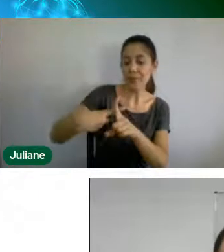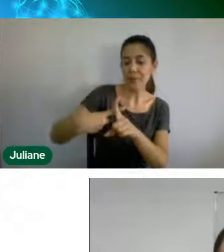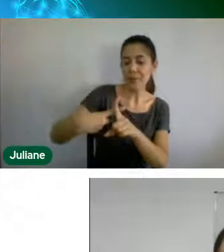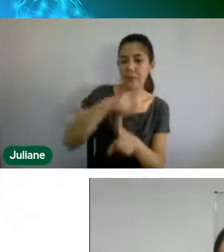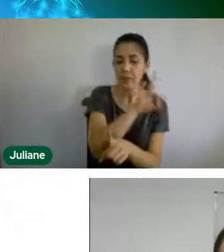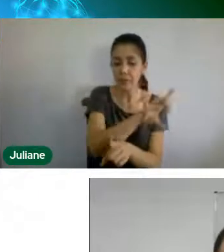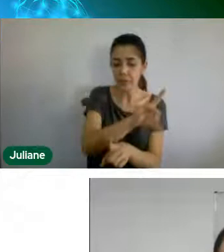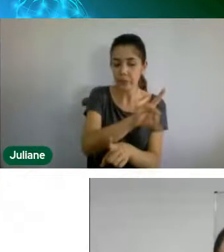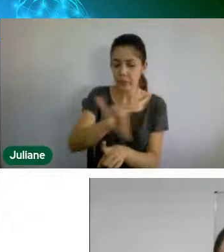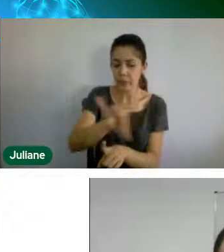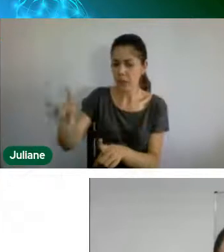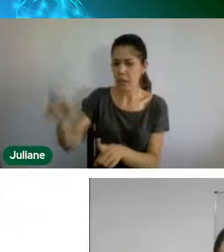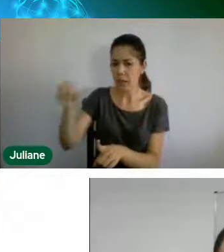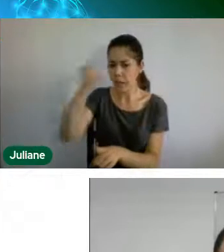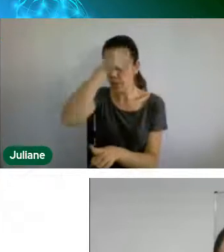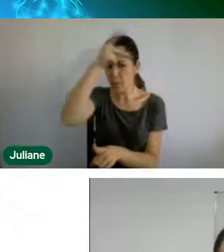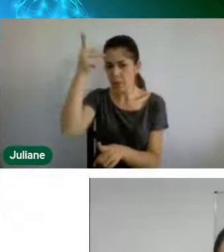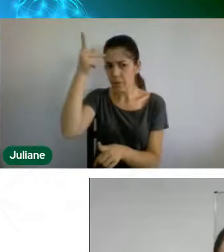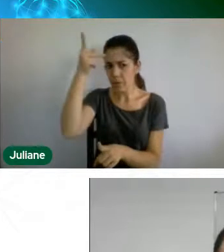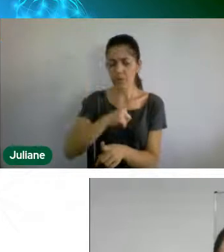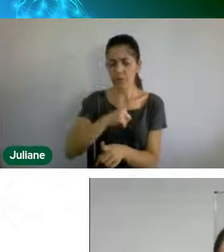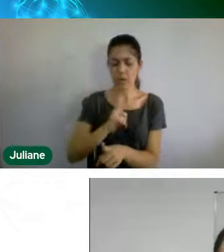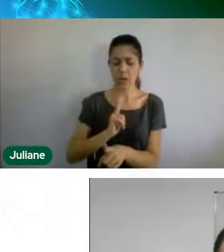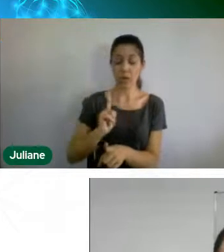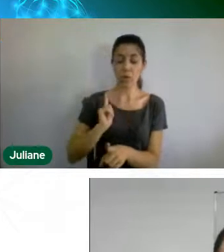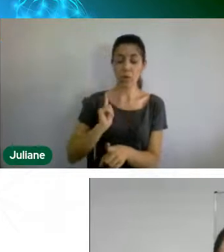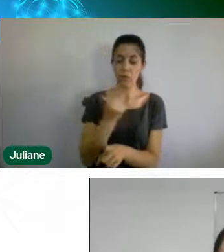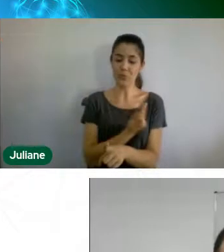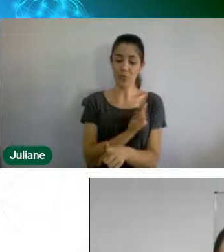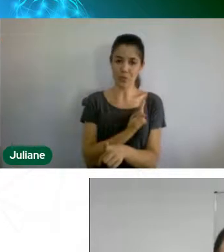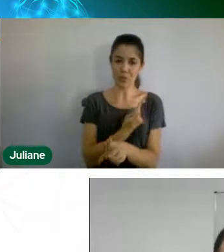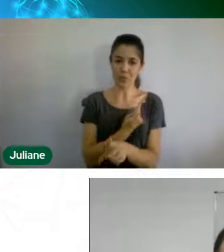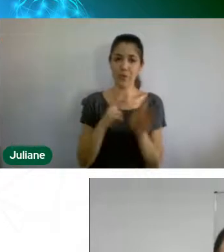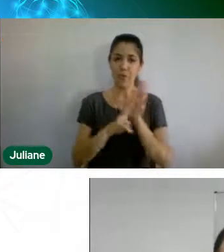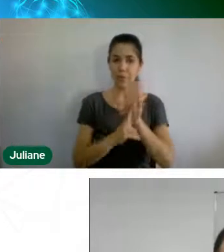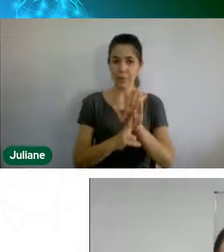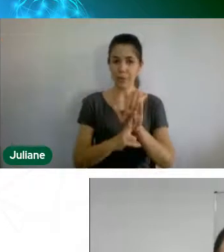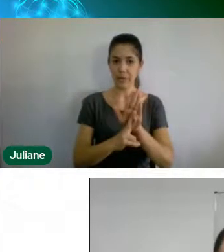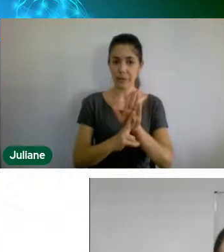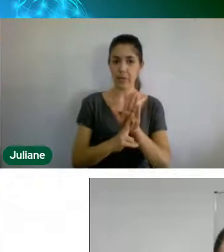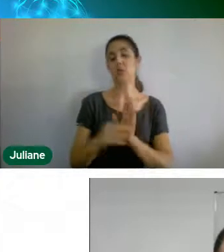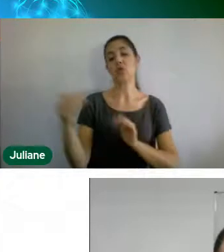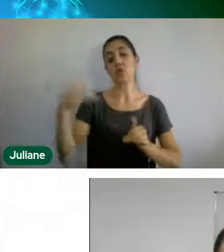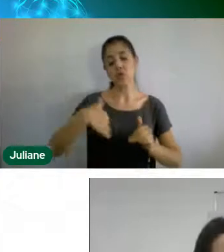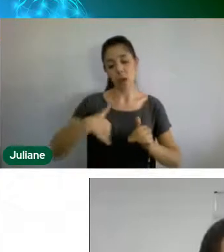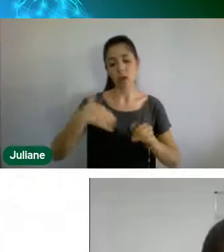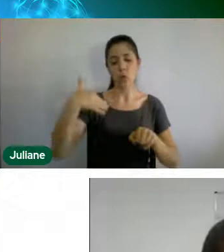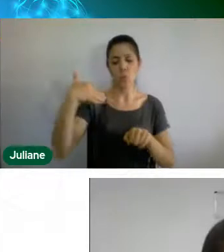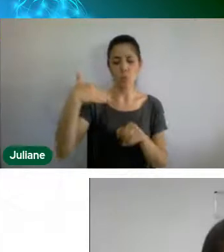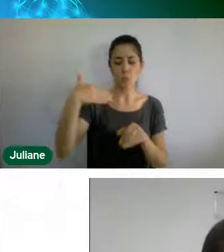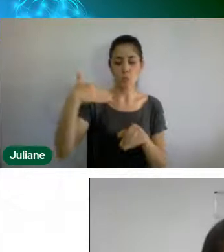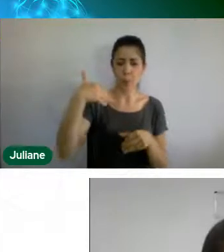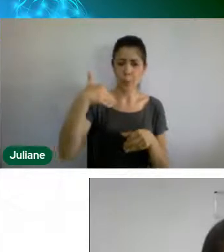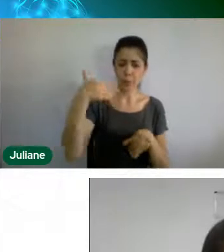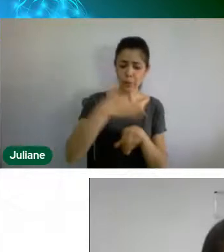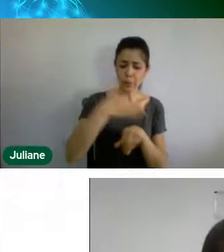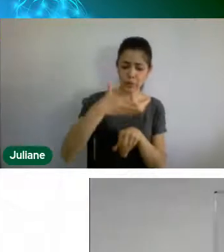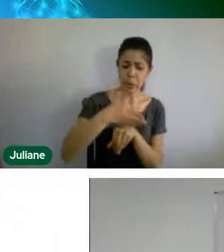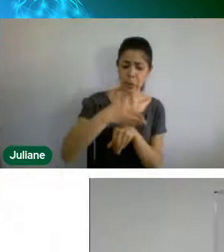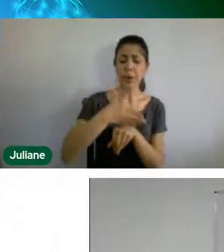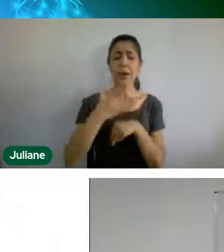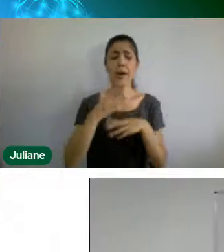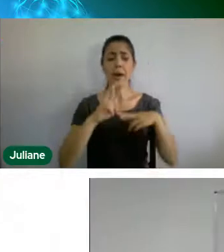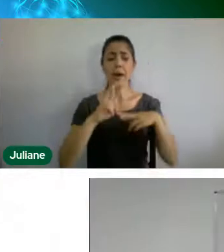conosco e é, nesse momento, é formulado as agendas, os contatos, né,